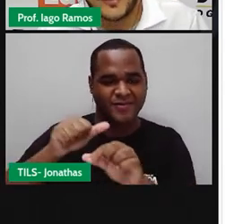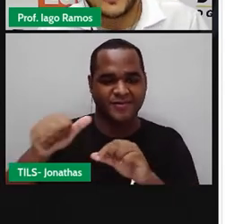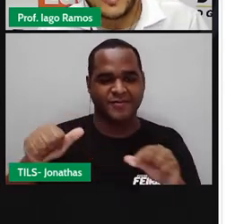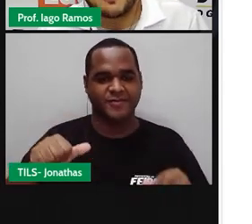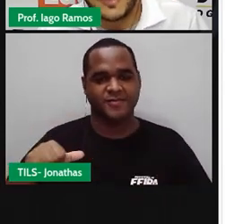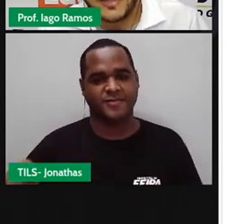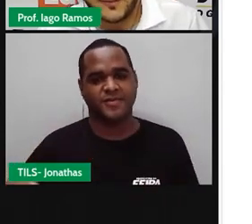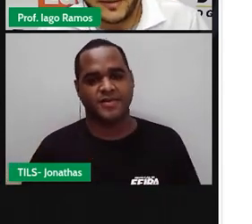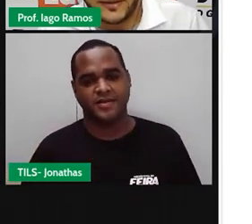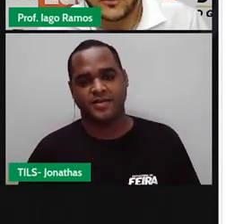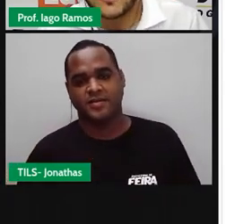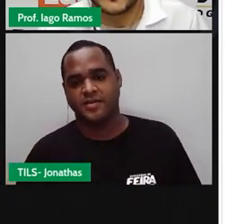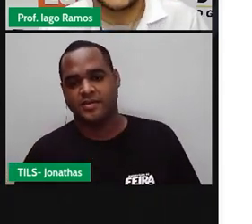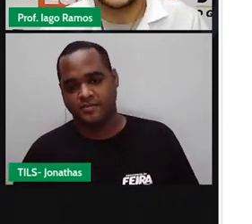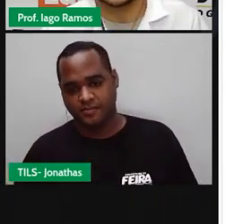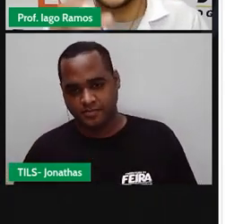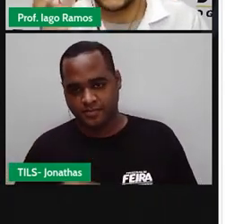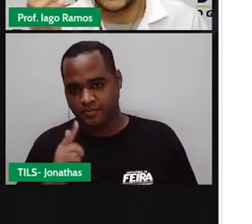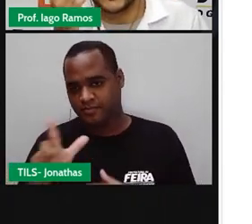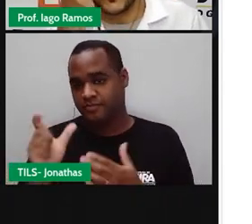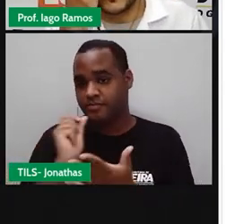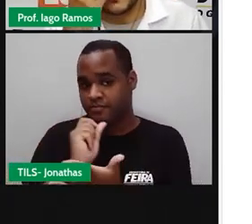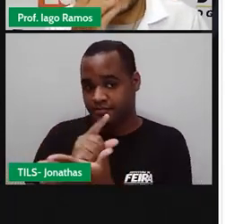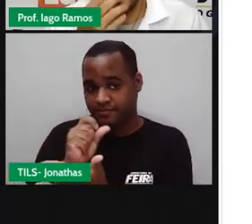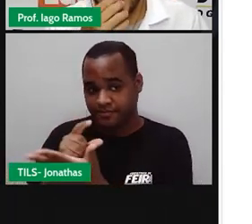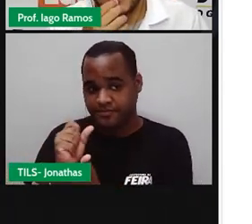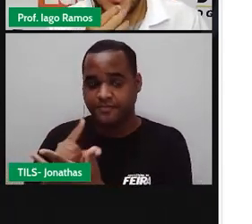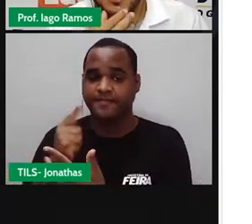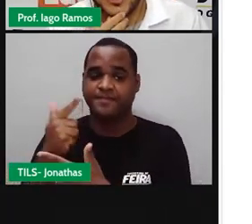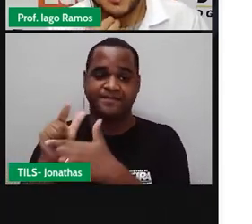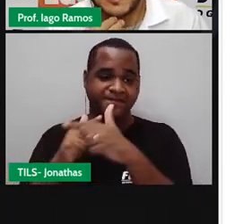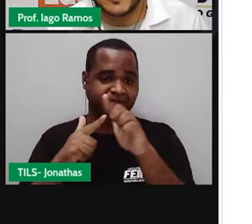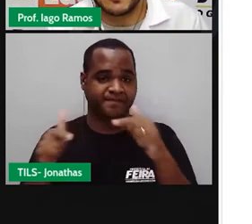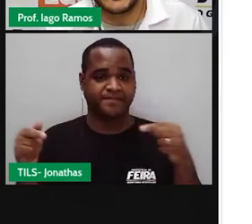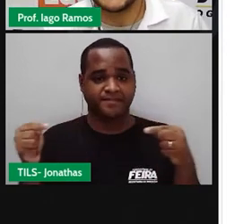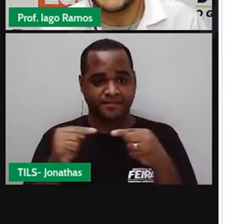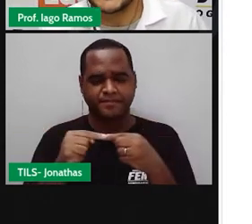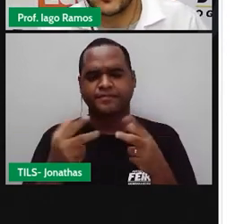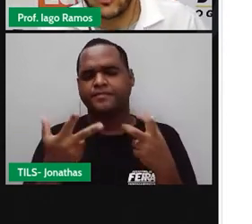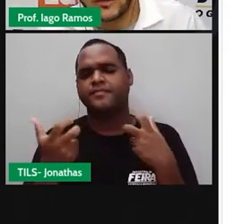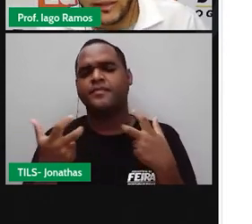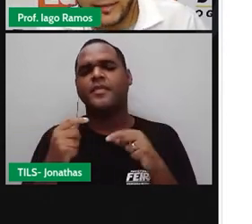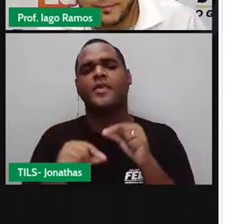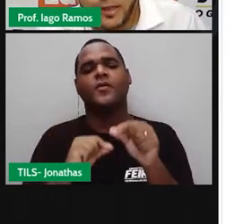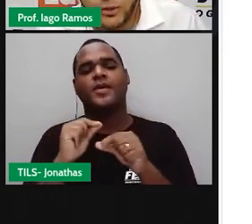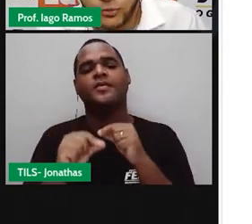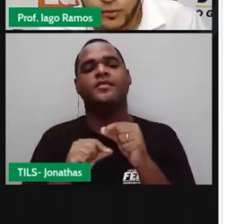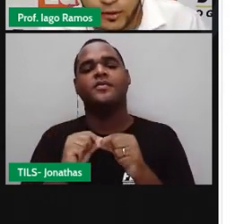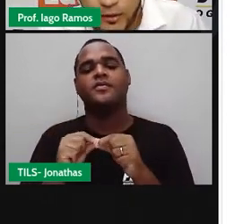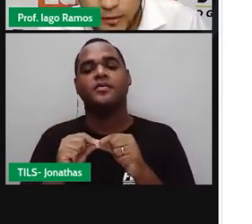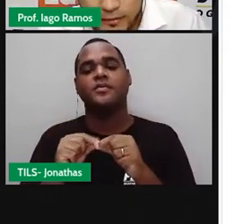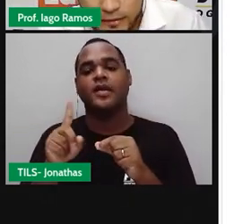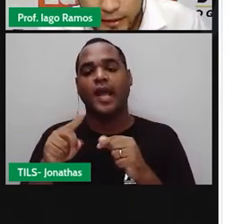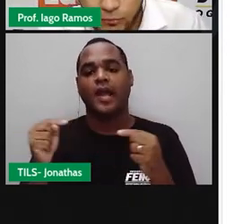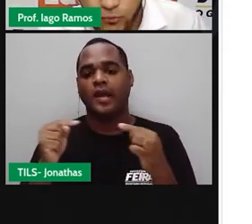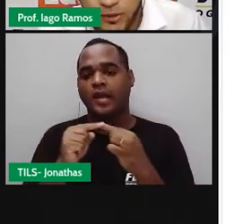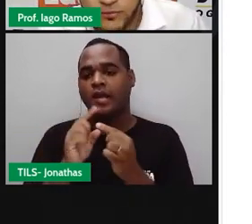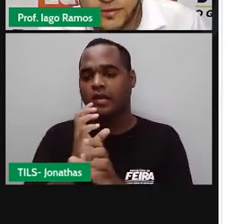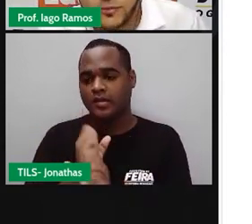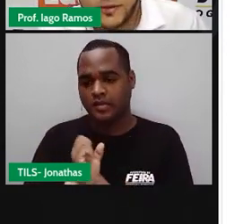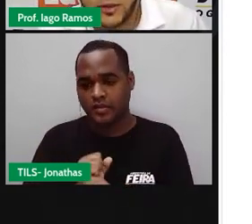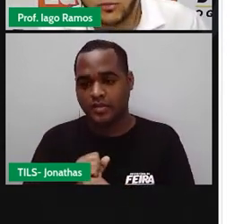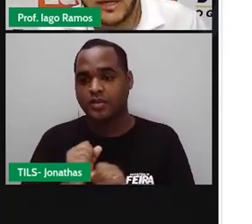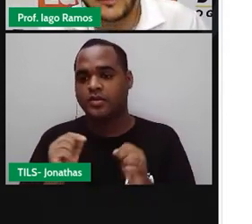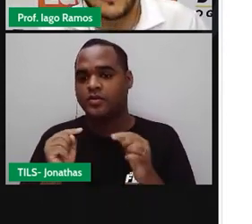né? Tem pagamentos e tantas outras coisas. Mas o que é que a gente pode perceber? Que nessa conta, lá embaixo, tem um